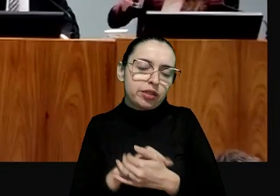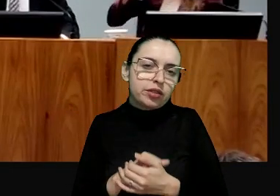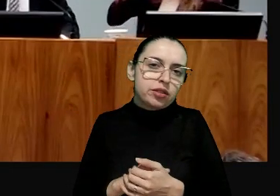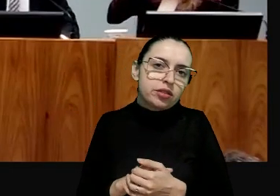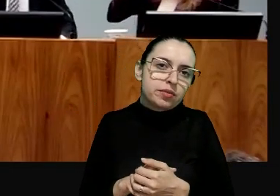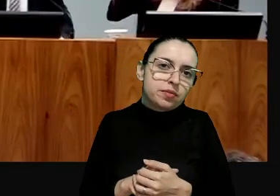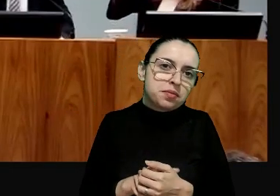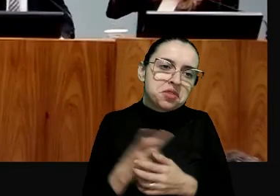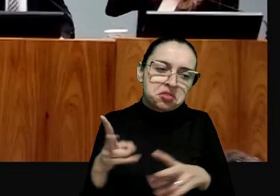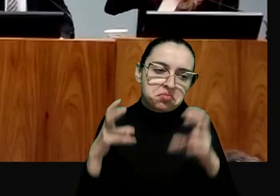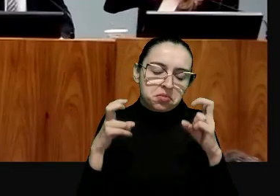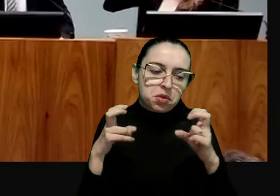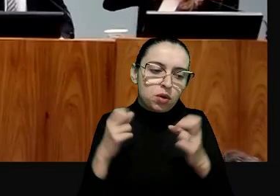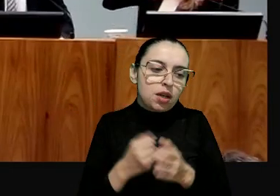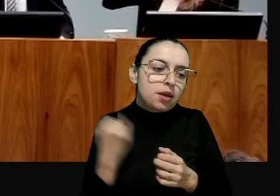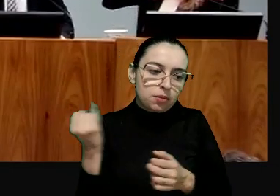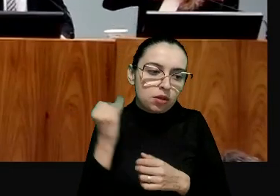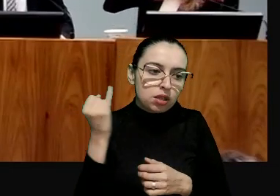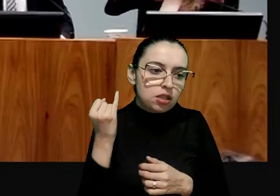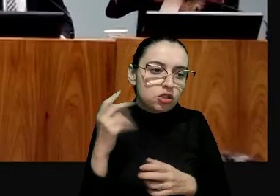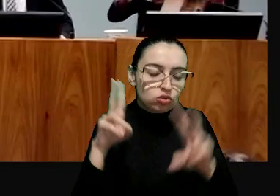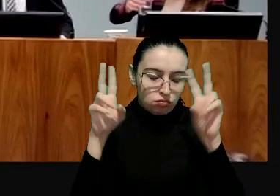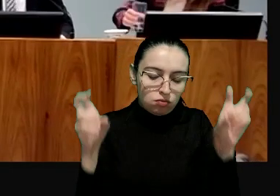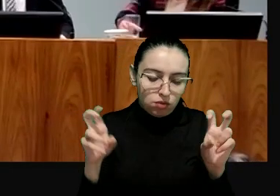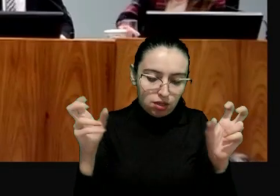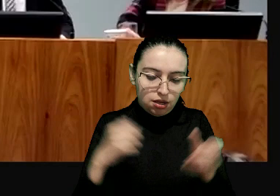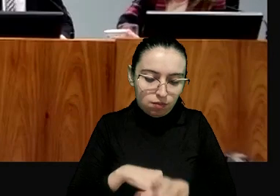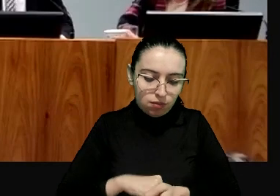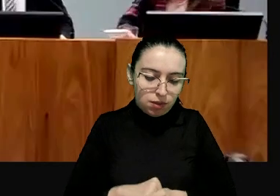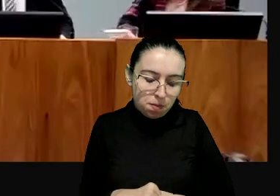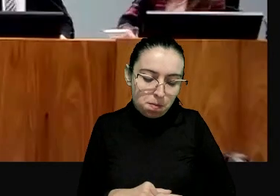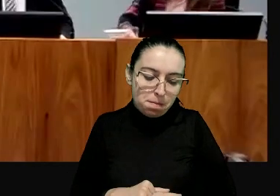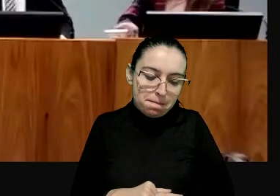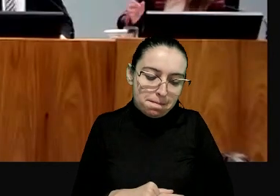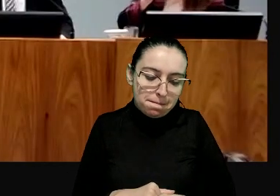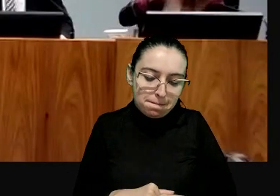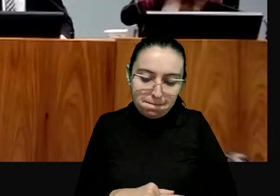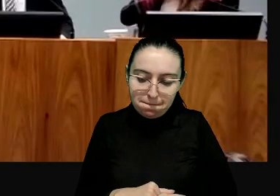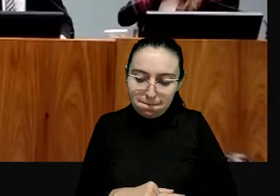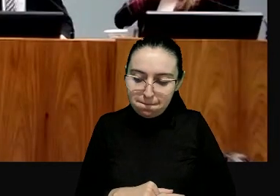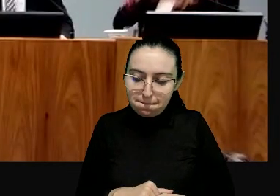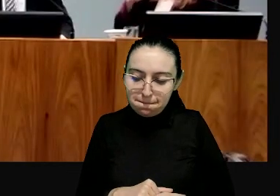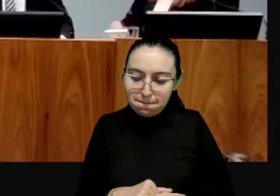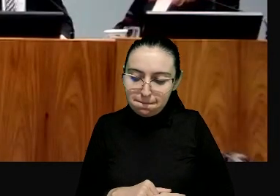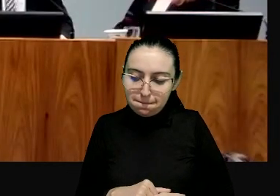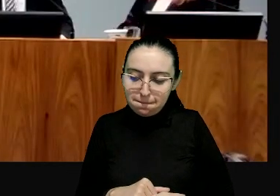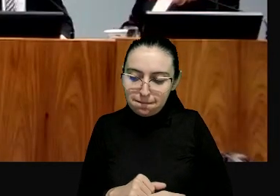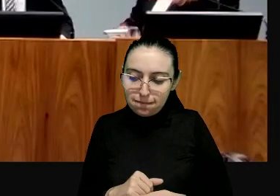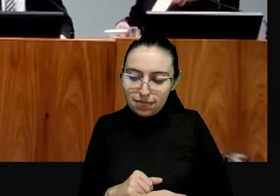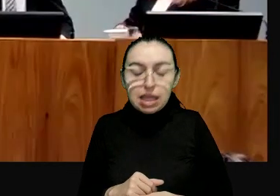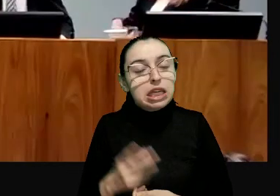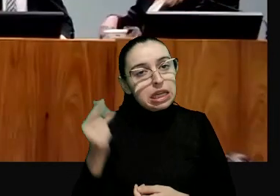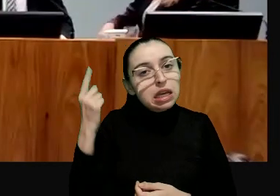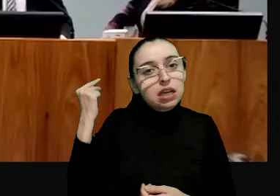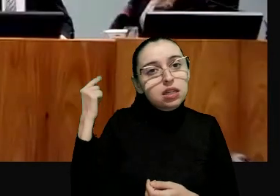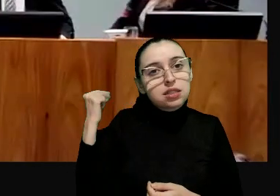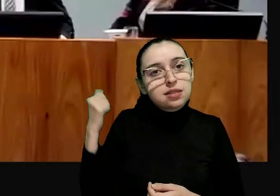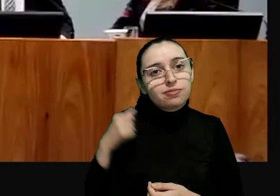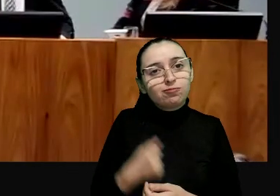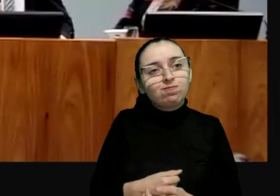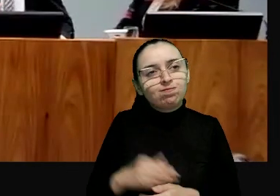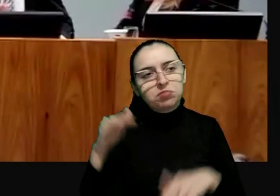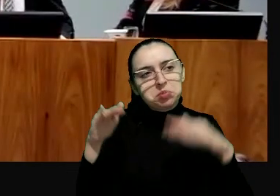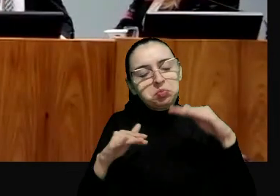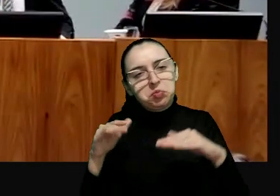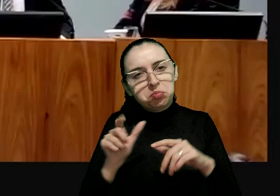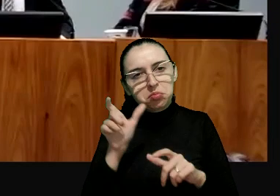demonstra a importância do tema e que, na época, uma